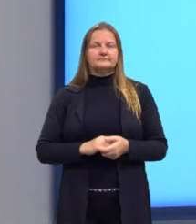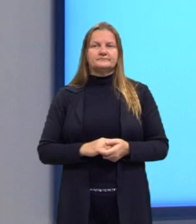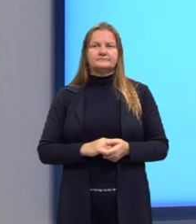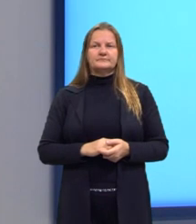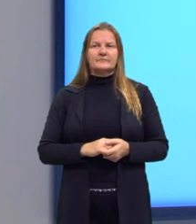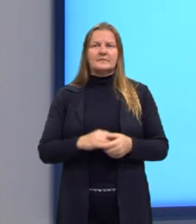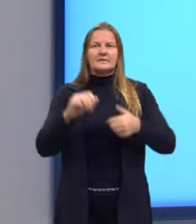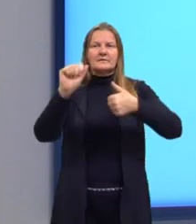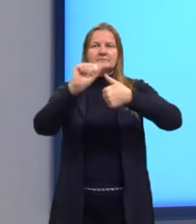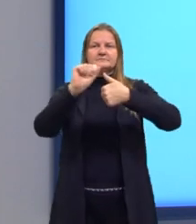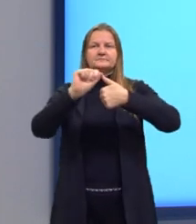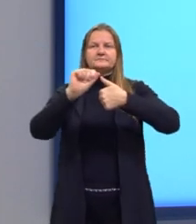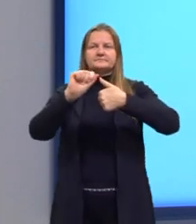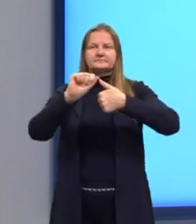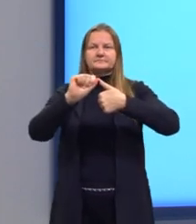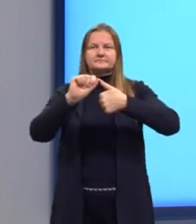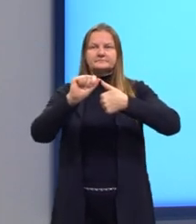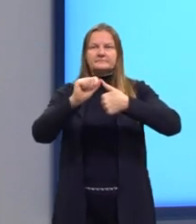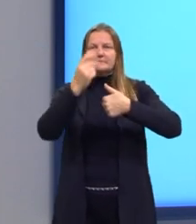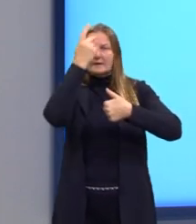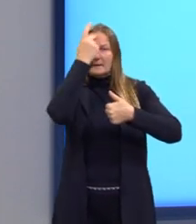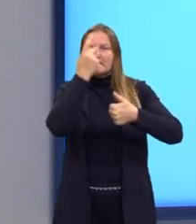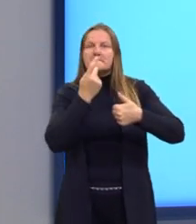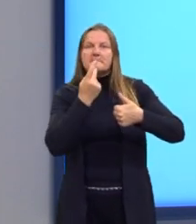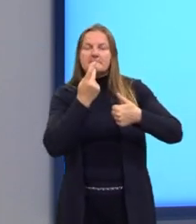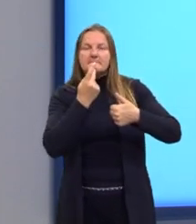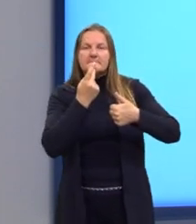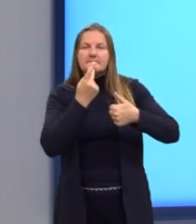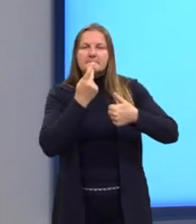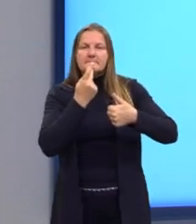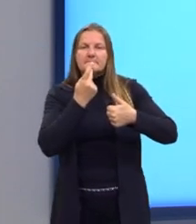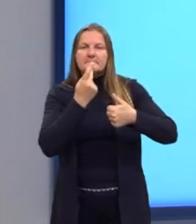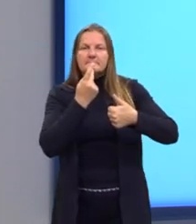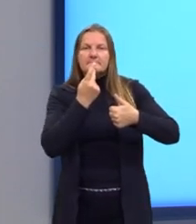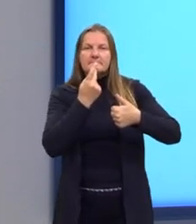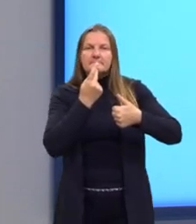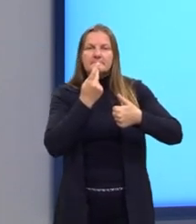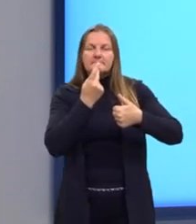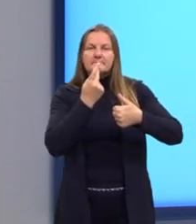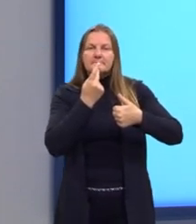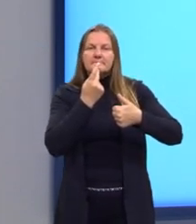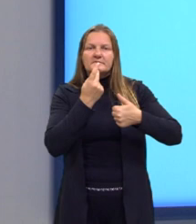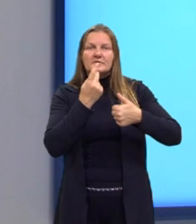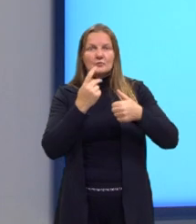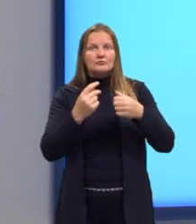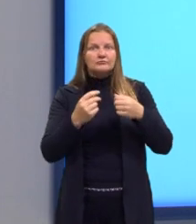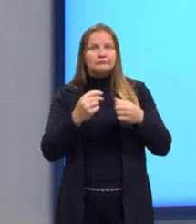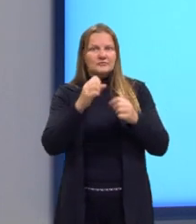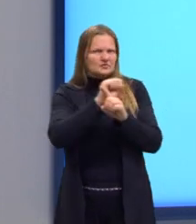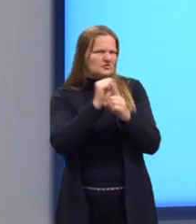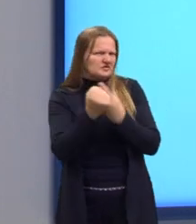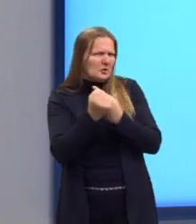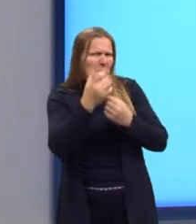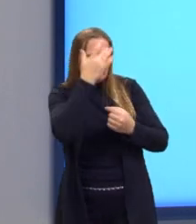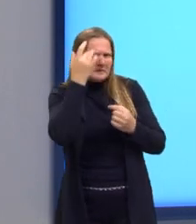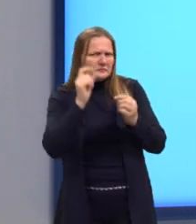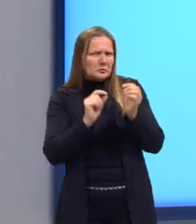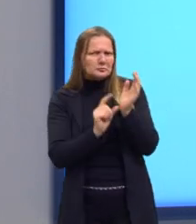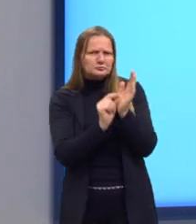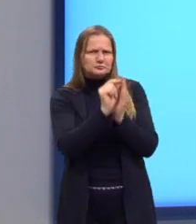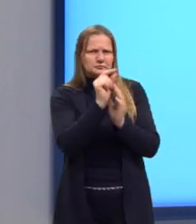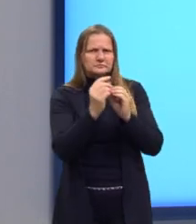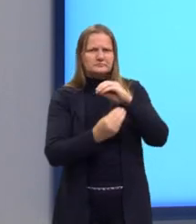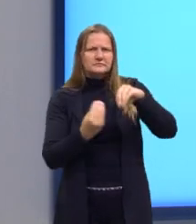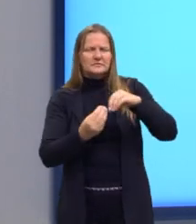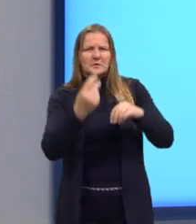Letra A. O perfil social dos envolvidos na revolução digital. Esse até outro dia agora fala